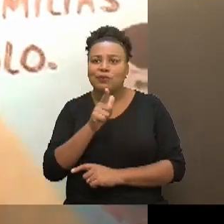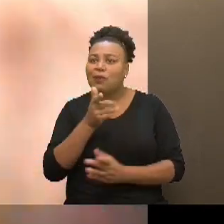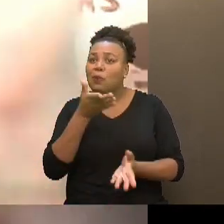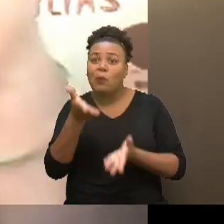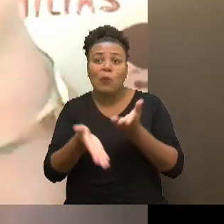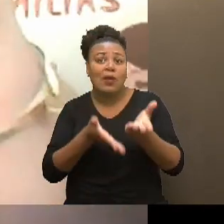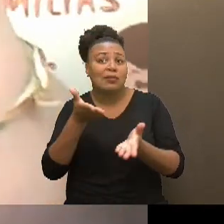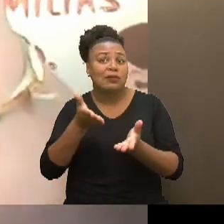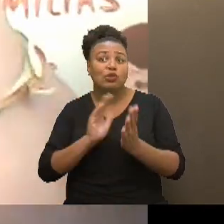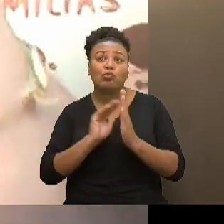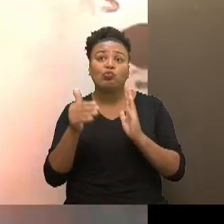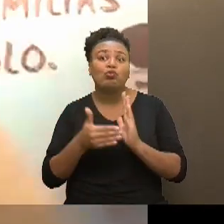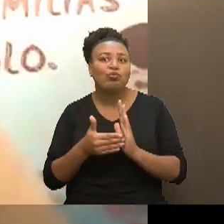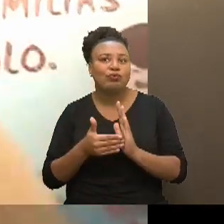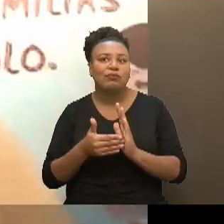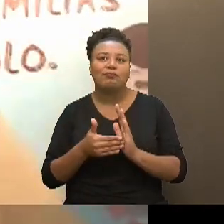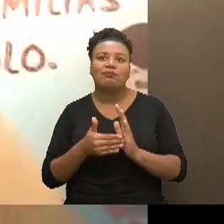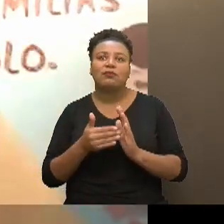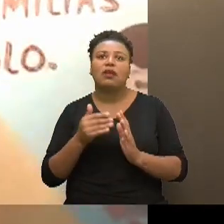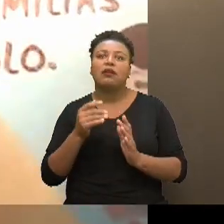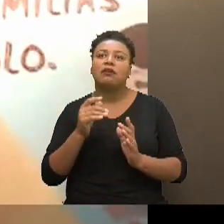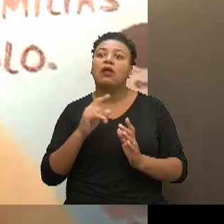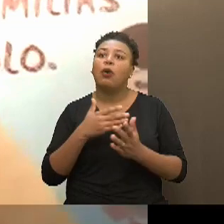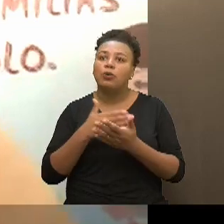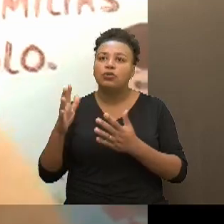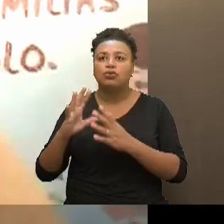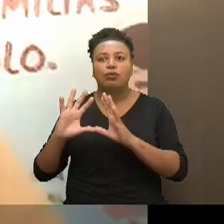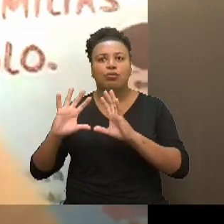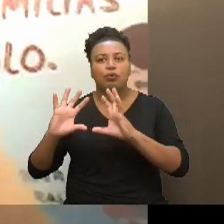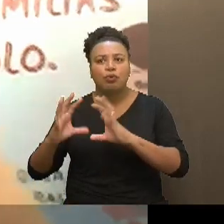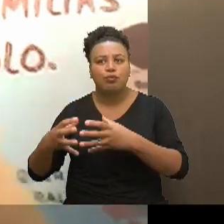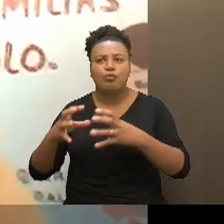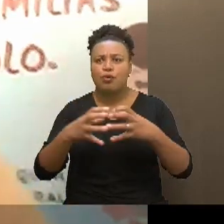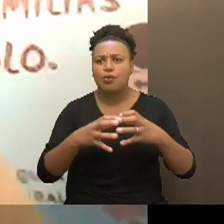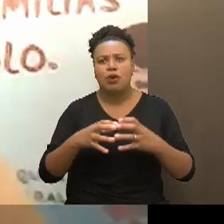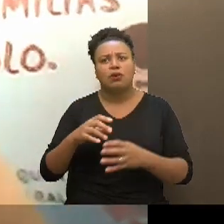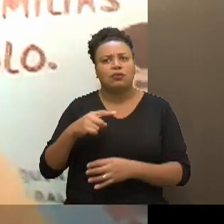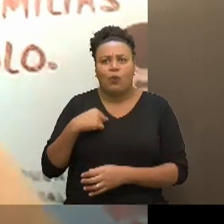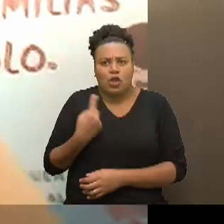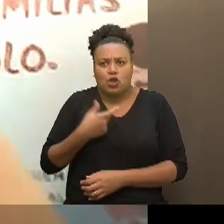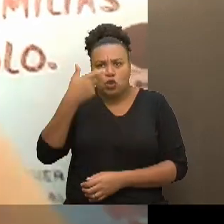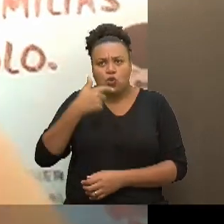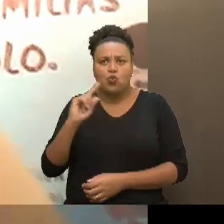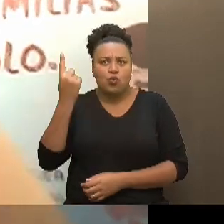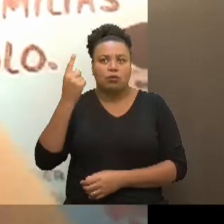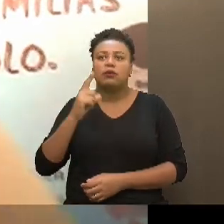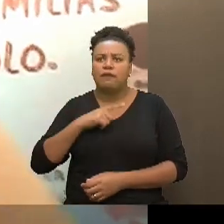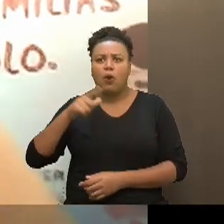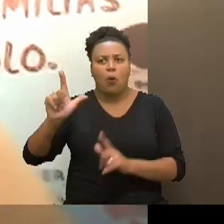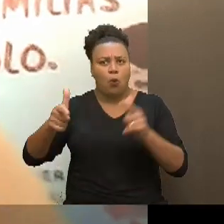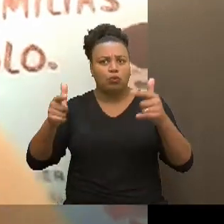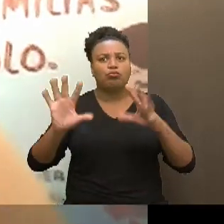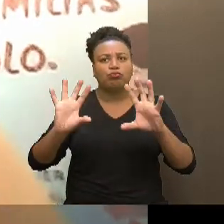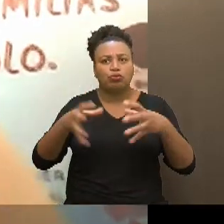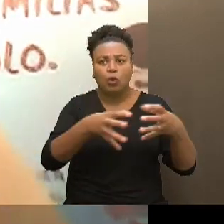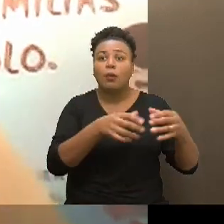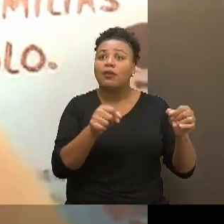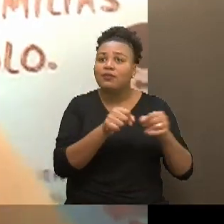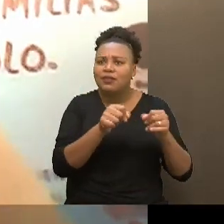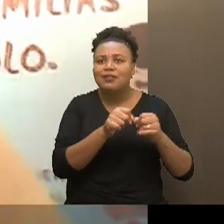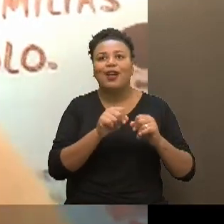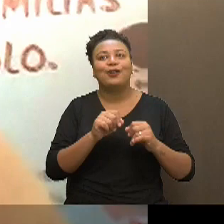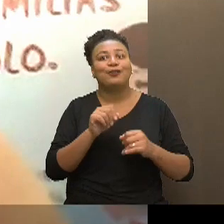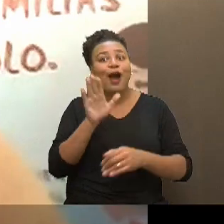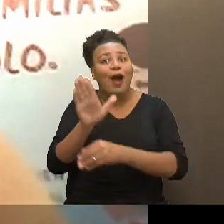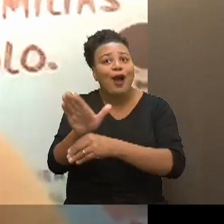conta, né, e aí foram uns coletivos aqui, né, não só o nosso, mas outros também, que fizeram toda